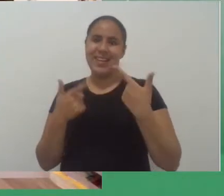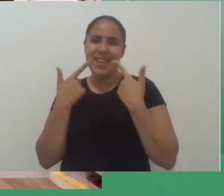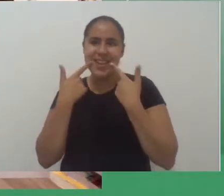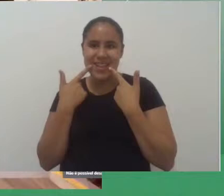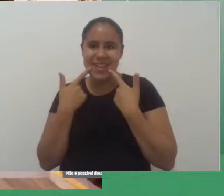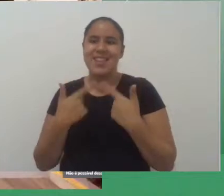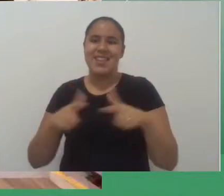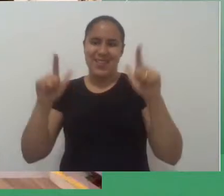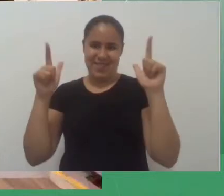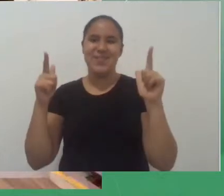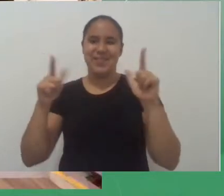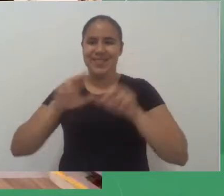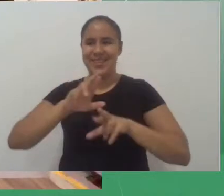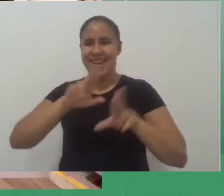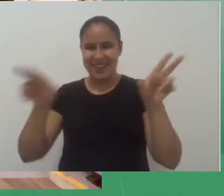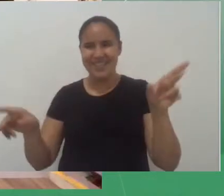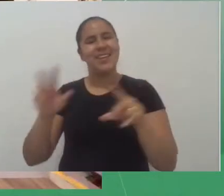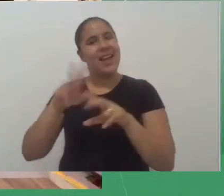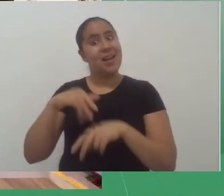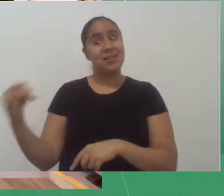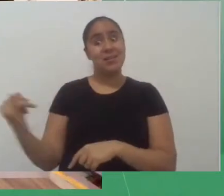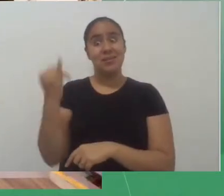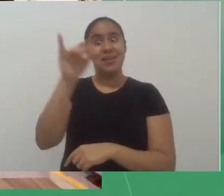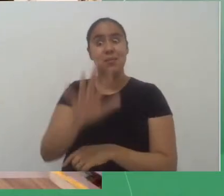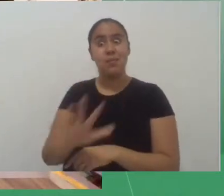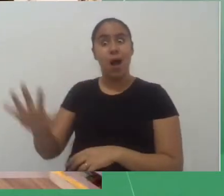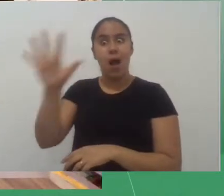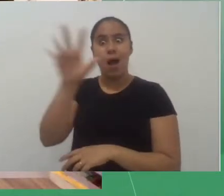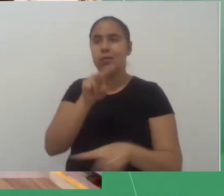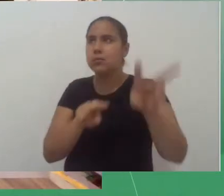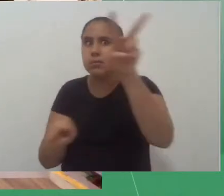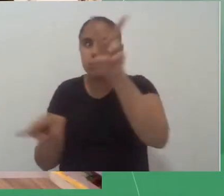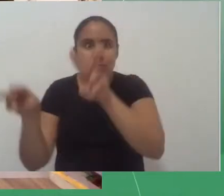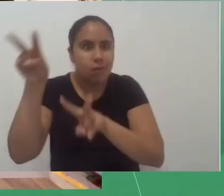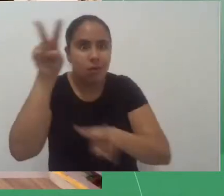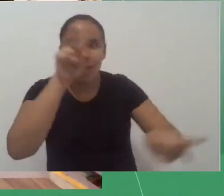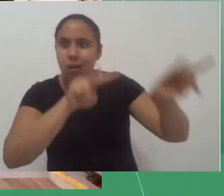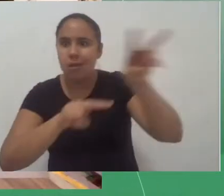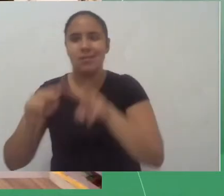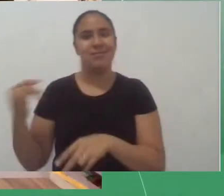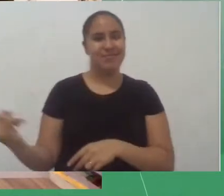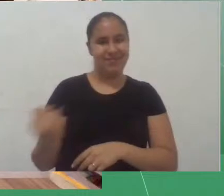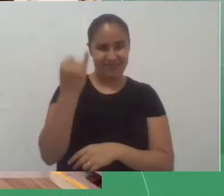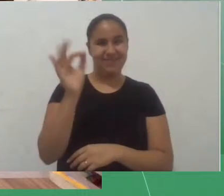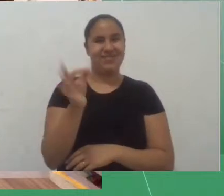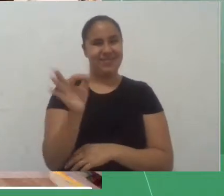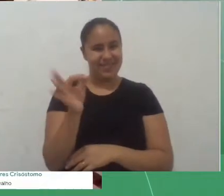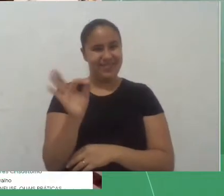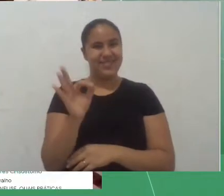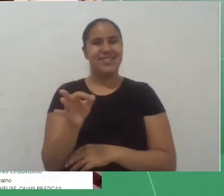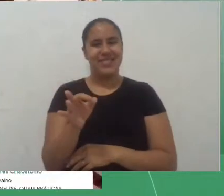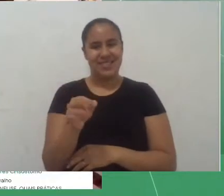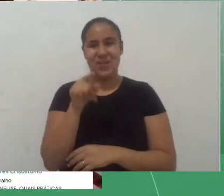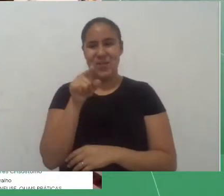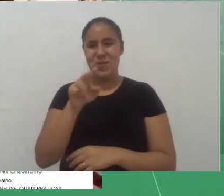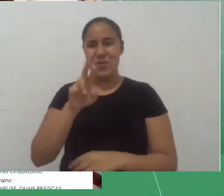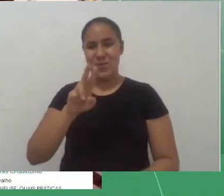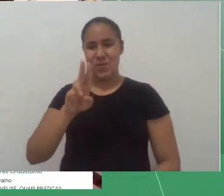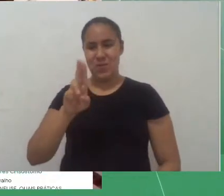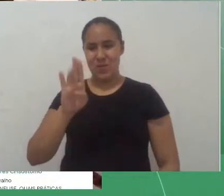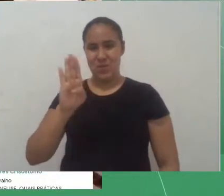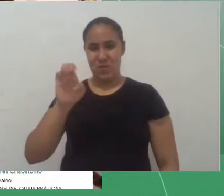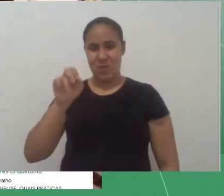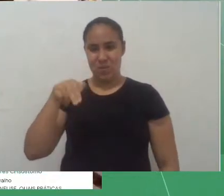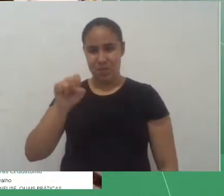como os trabalhos anteriores como você pontuou do Rubens a questão da imagem do